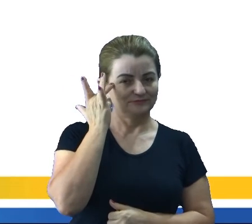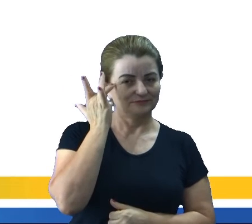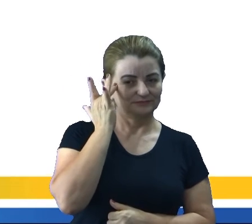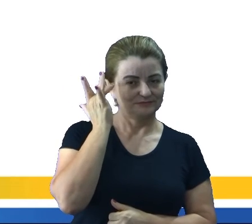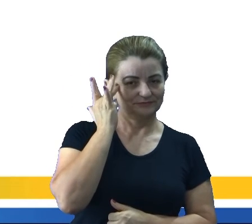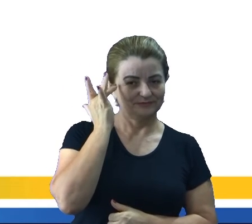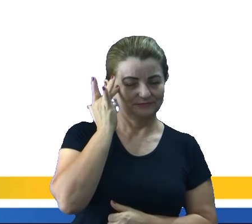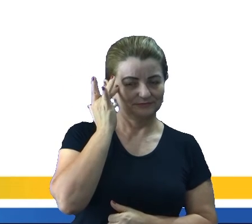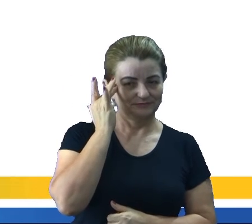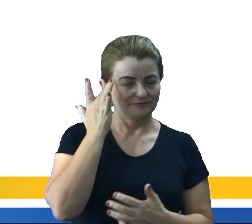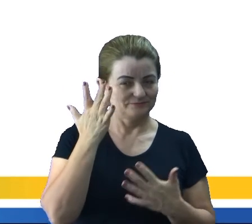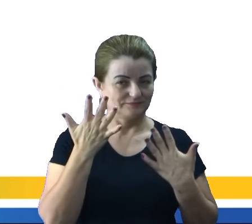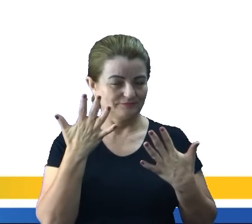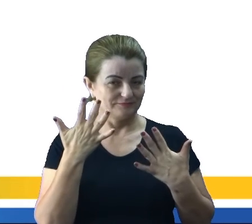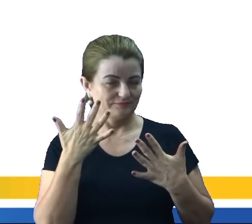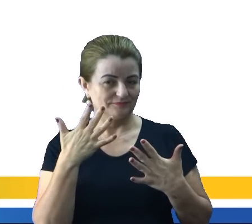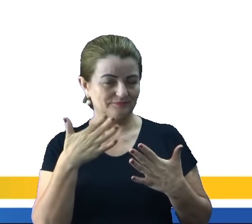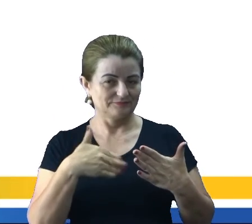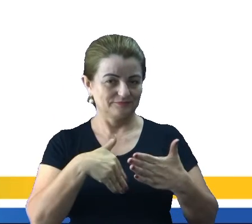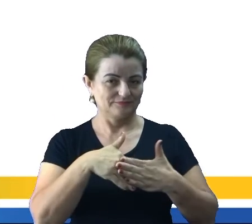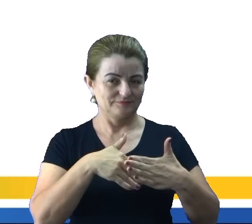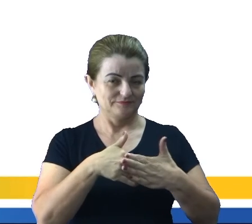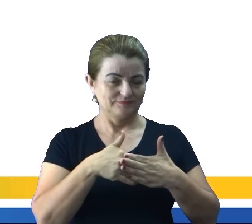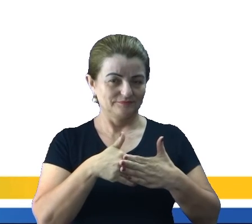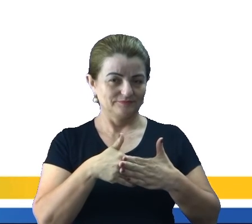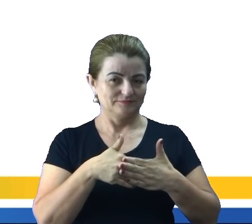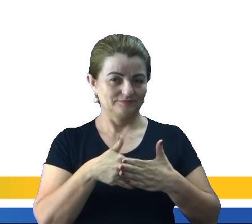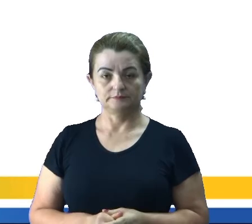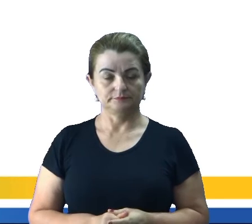vou Chutar as minhas orelhas Você quer ver?